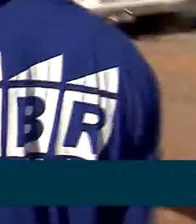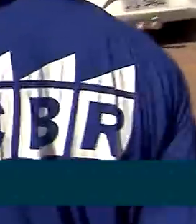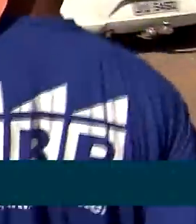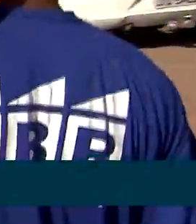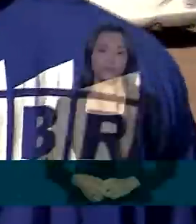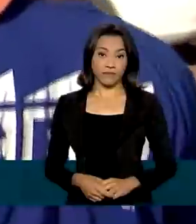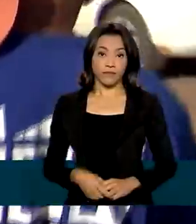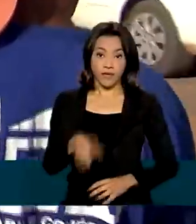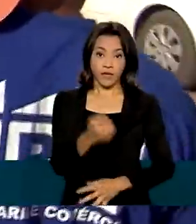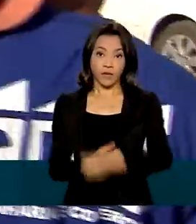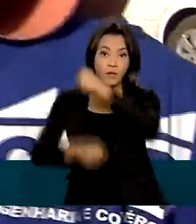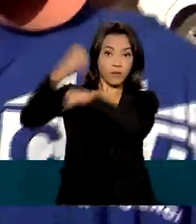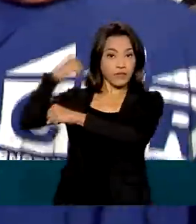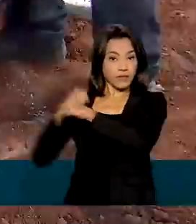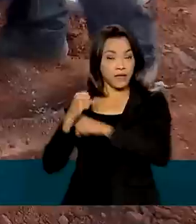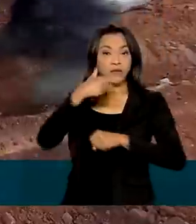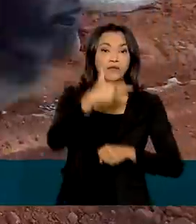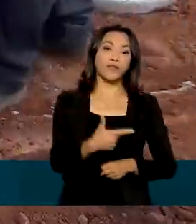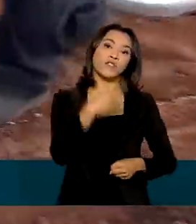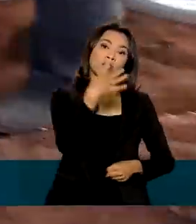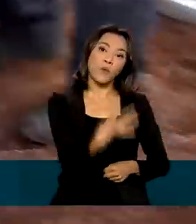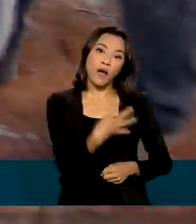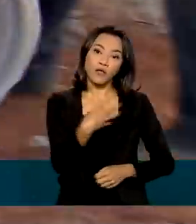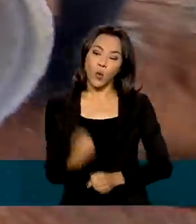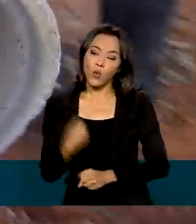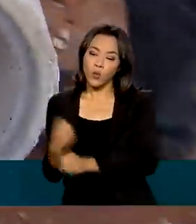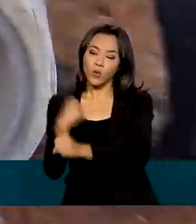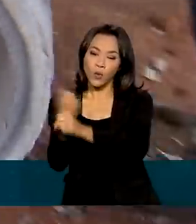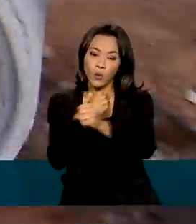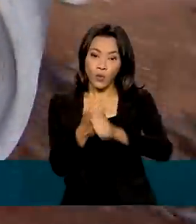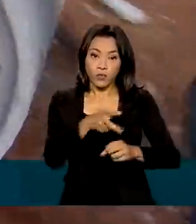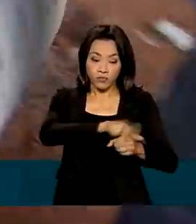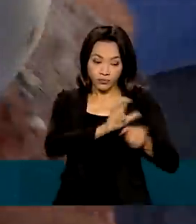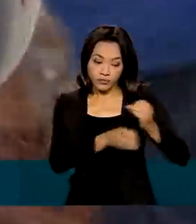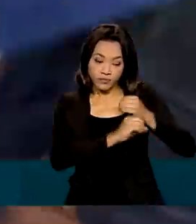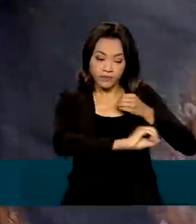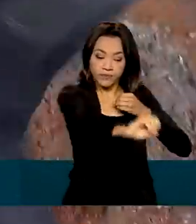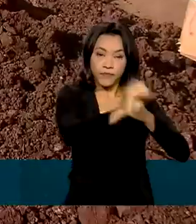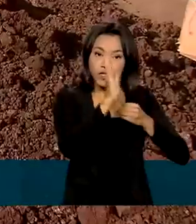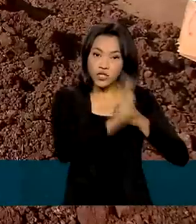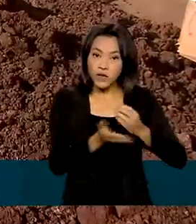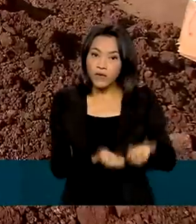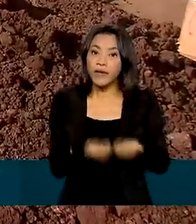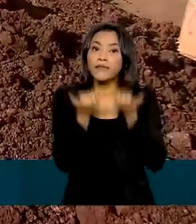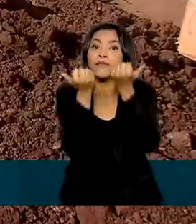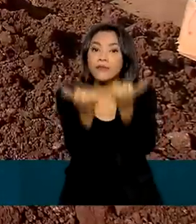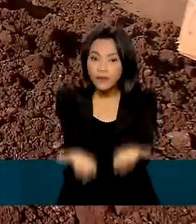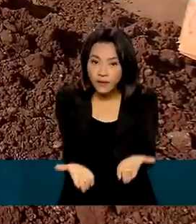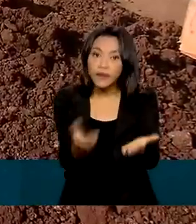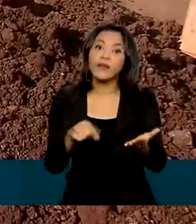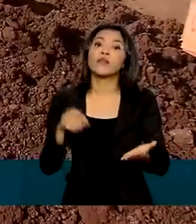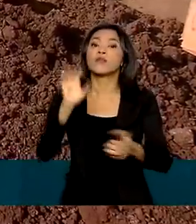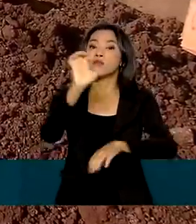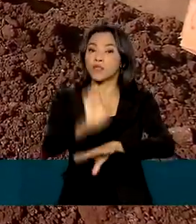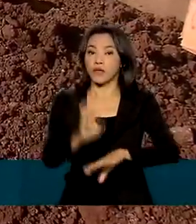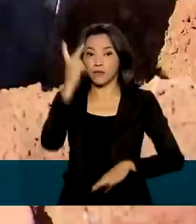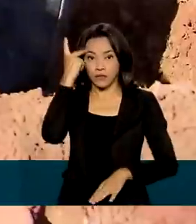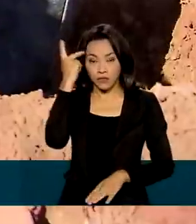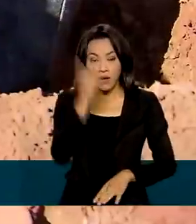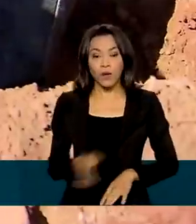Somente no ano passado, 24 obras de saneamento básico foram entregues pelo governo federal no estado de São Paulo, outras